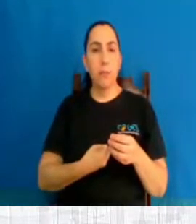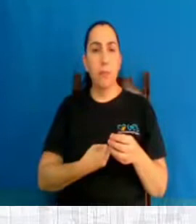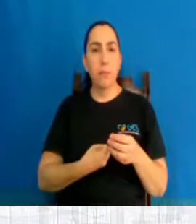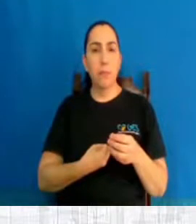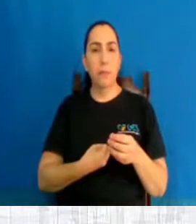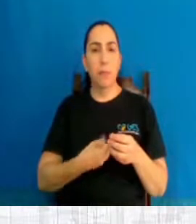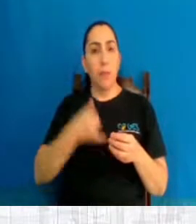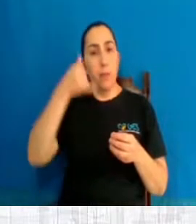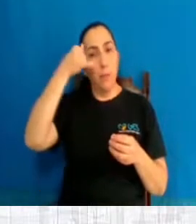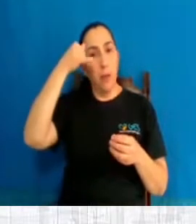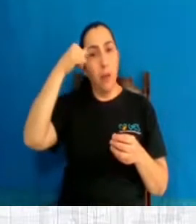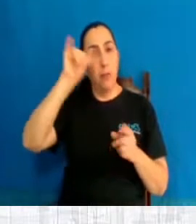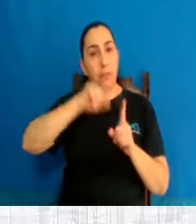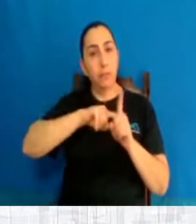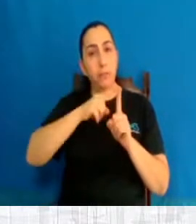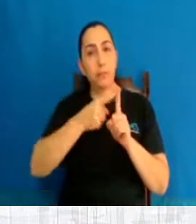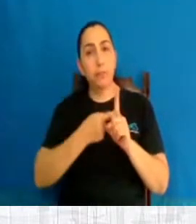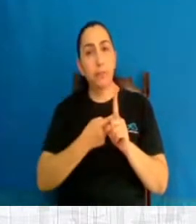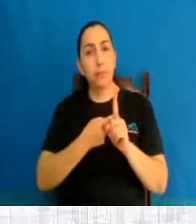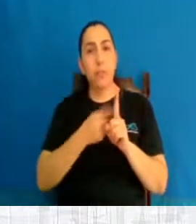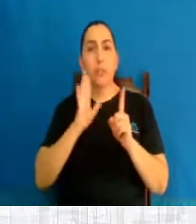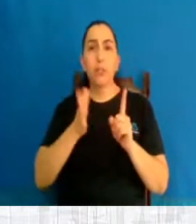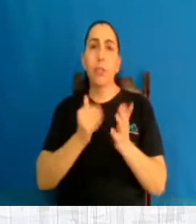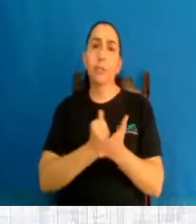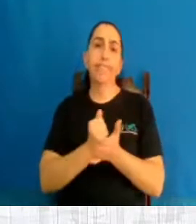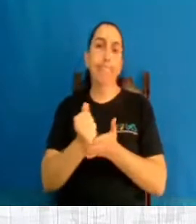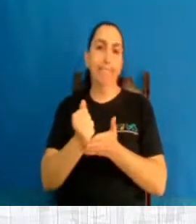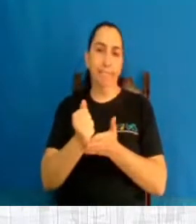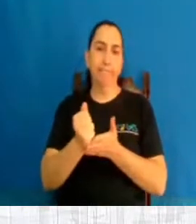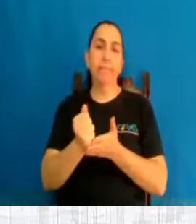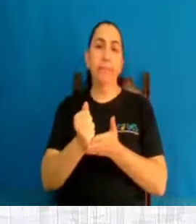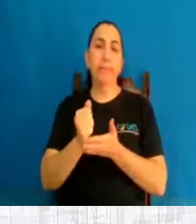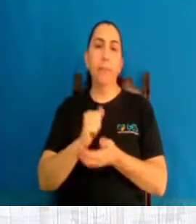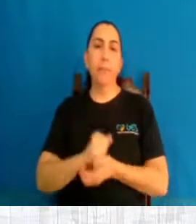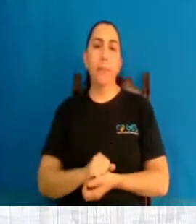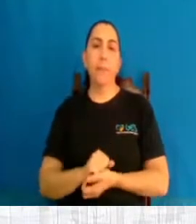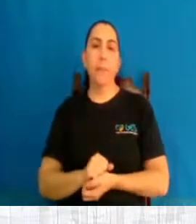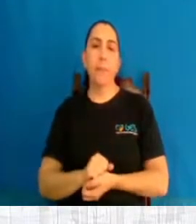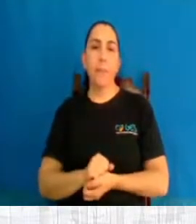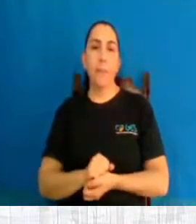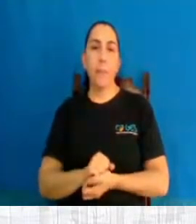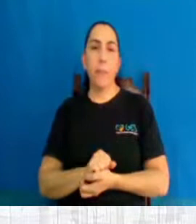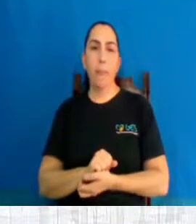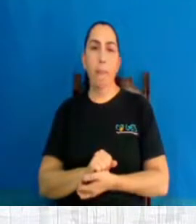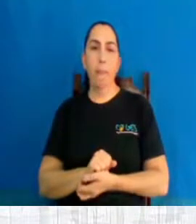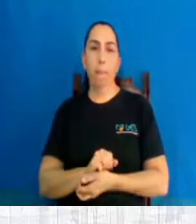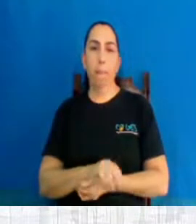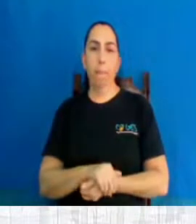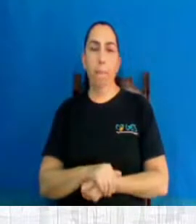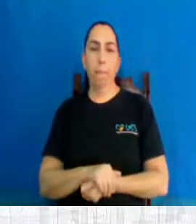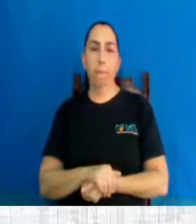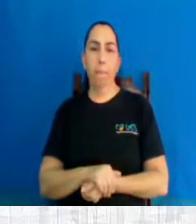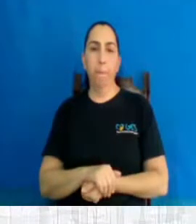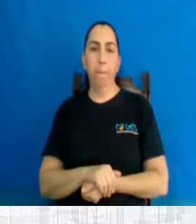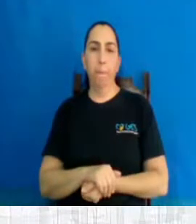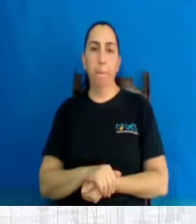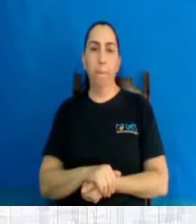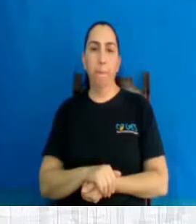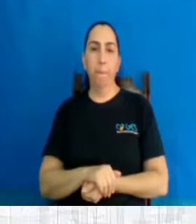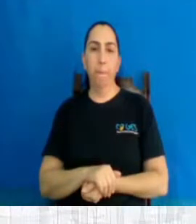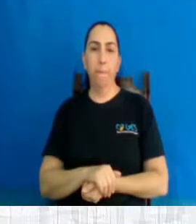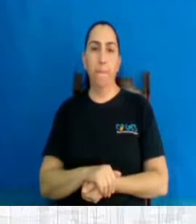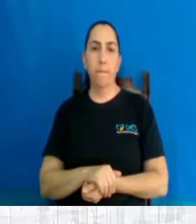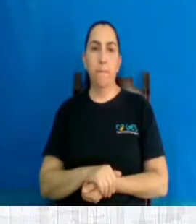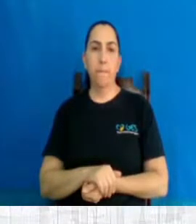evitar a gravidez, não é? Quando já aconteceu. Deixa eu pegar aqui a luz. Então vejam que